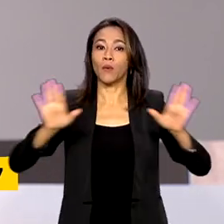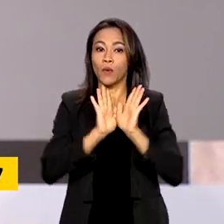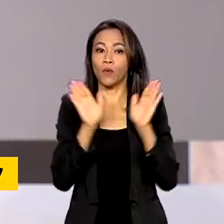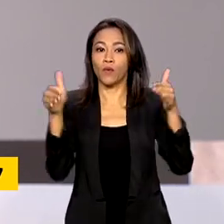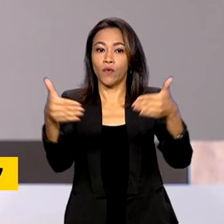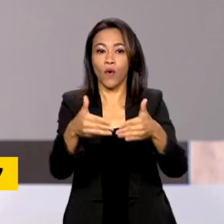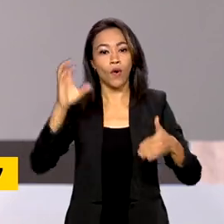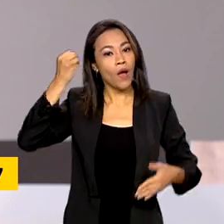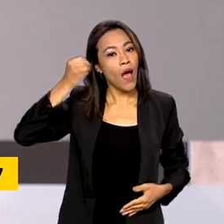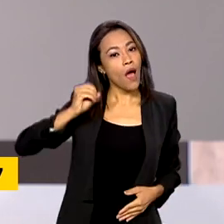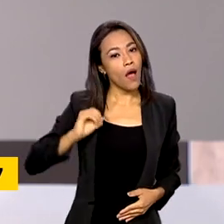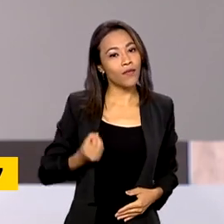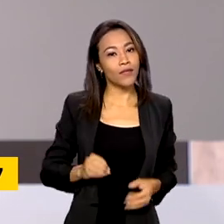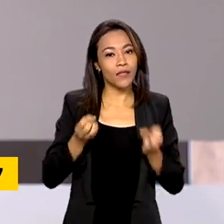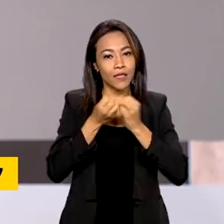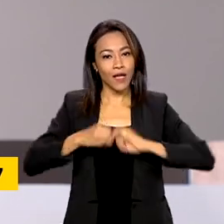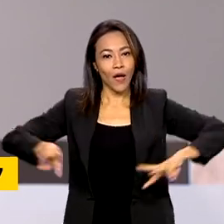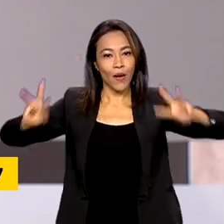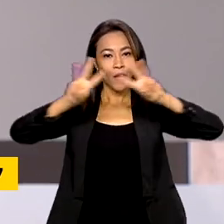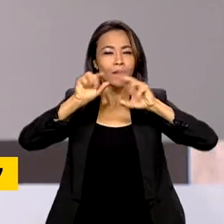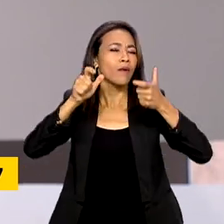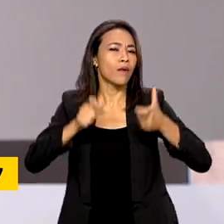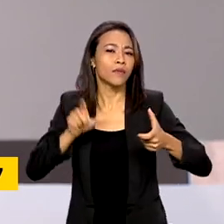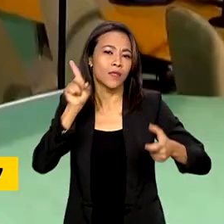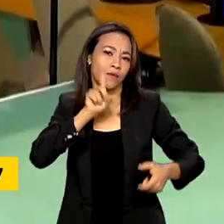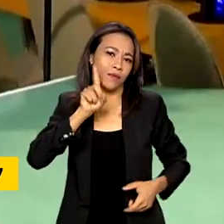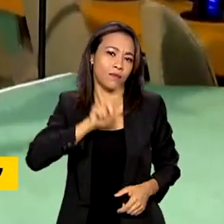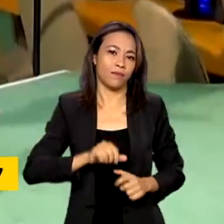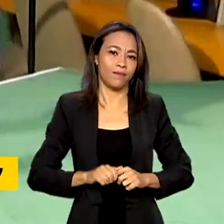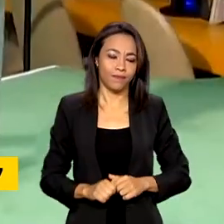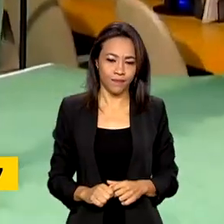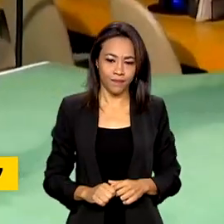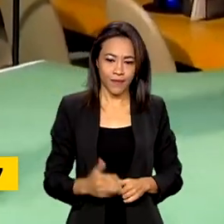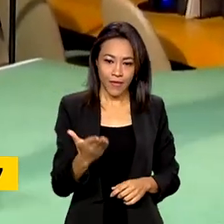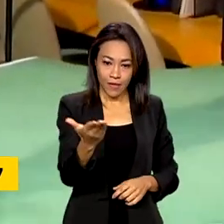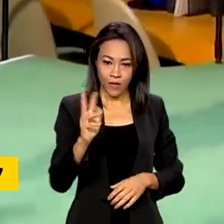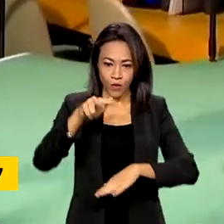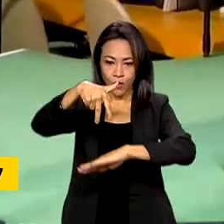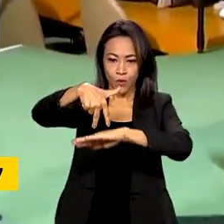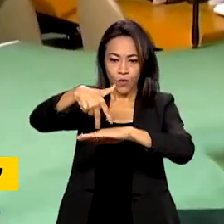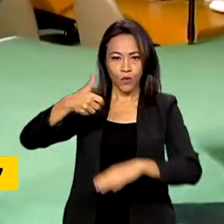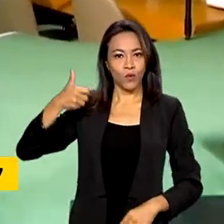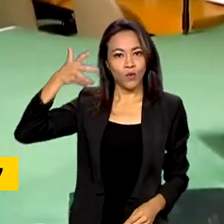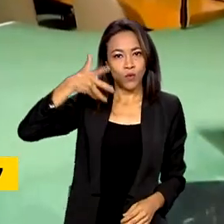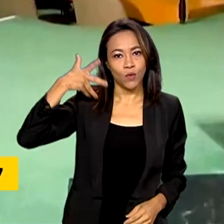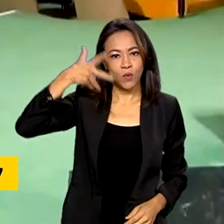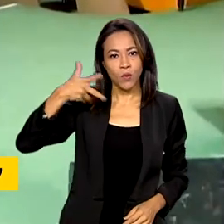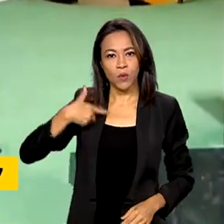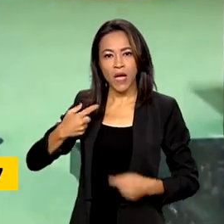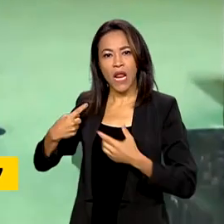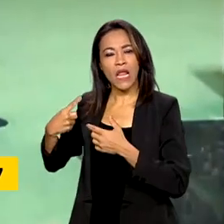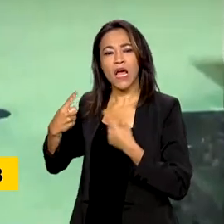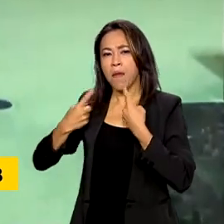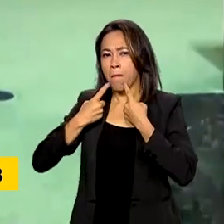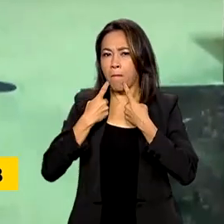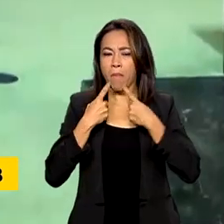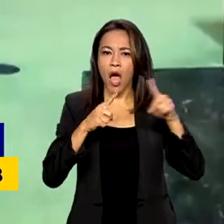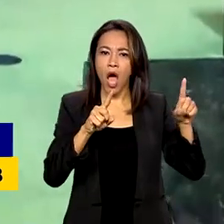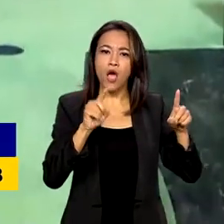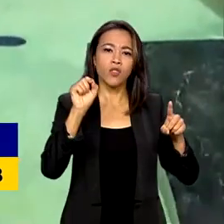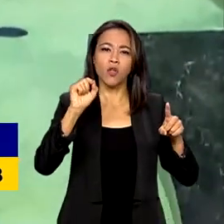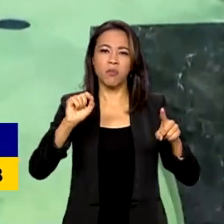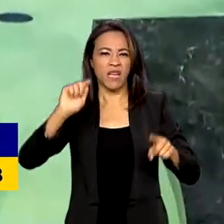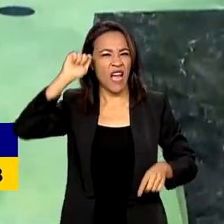Afrodescendente da ONU nos Estados Unidos. No discurso, a ministra denunciou o caso de racismo no